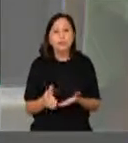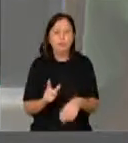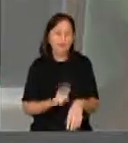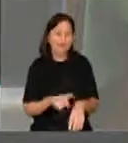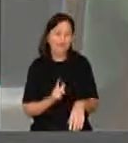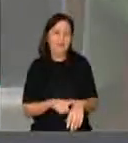Muito obrigada.